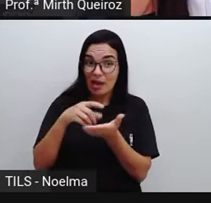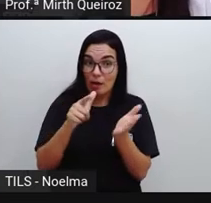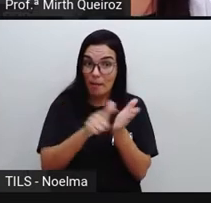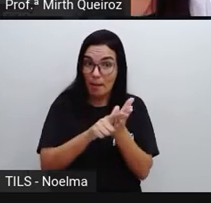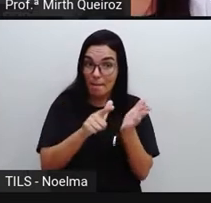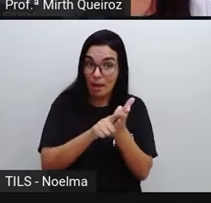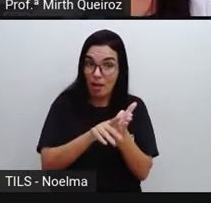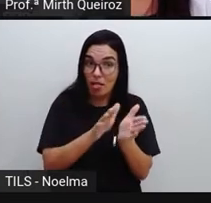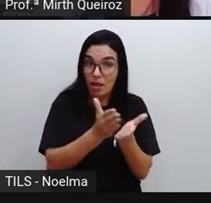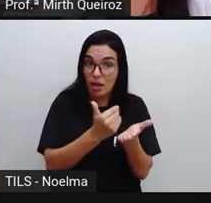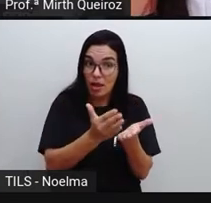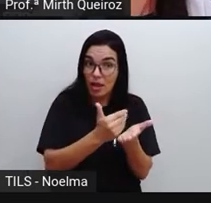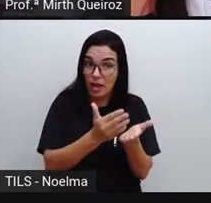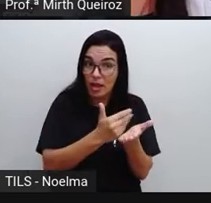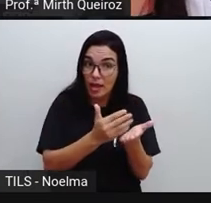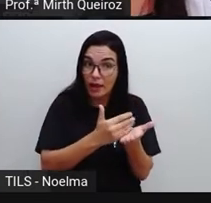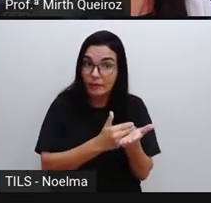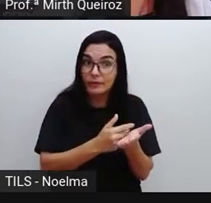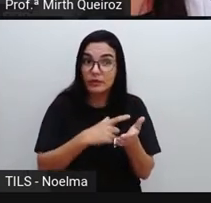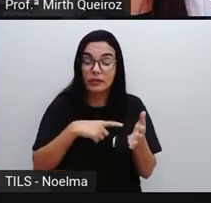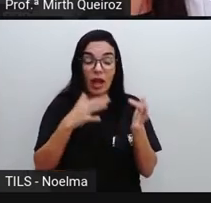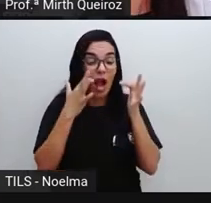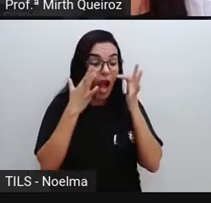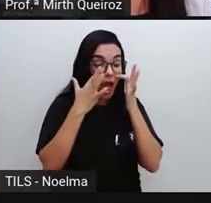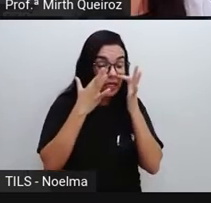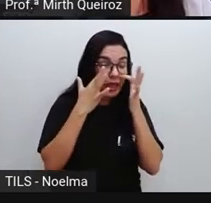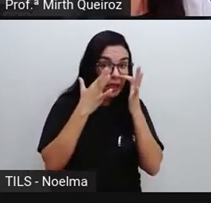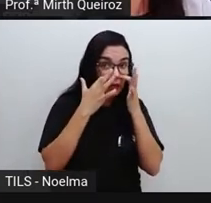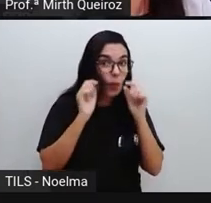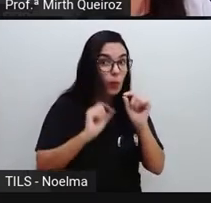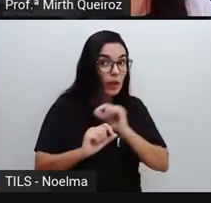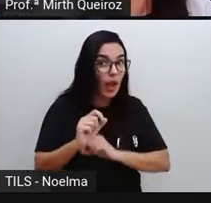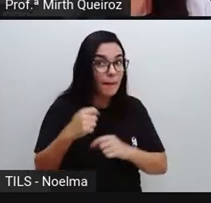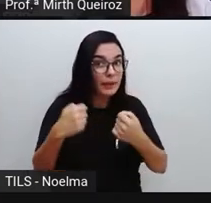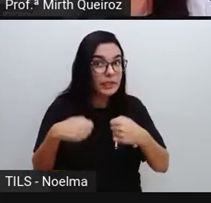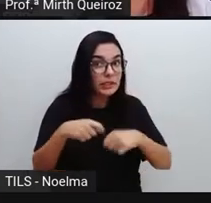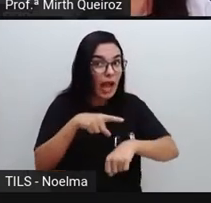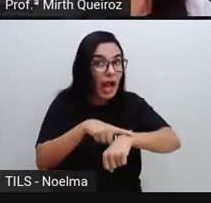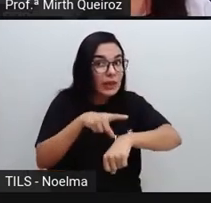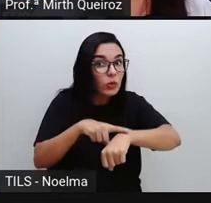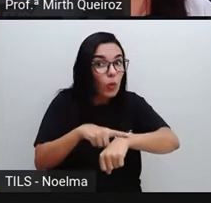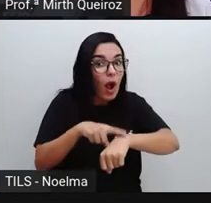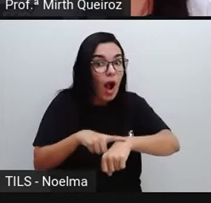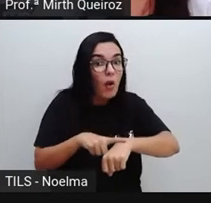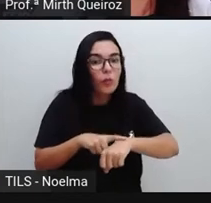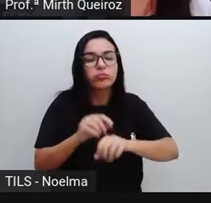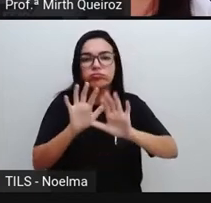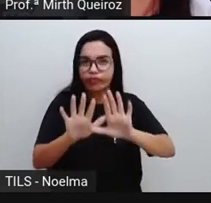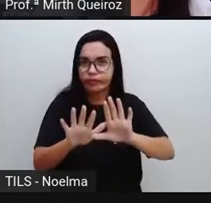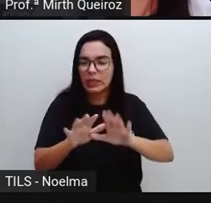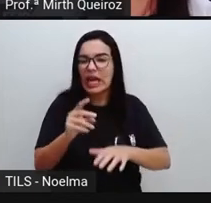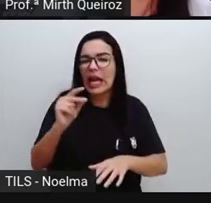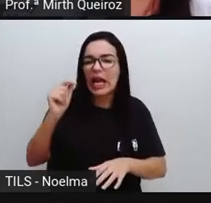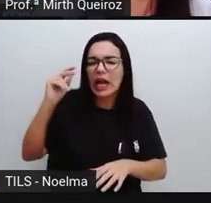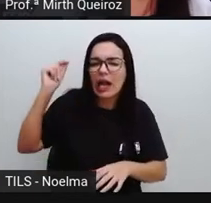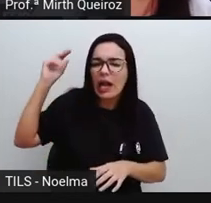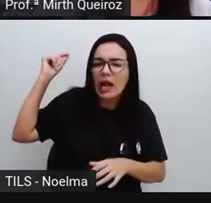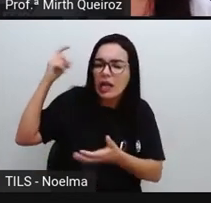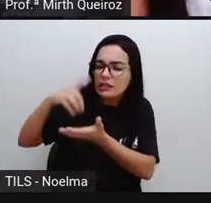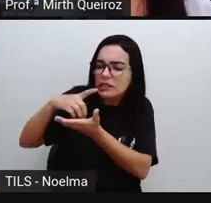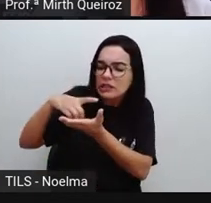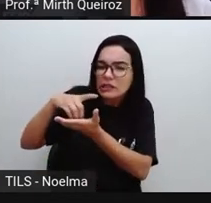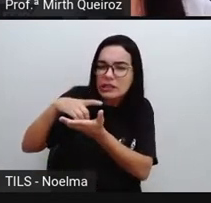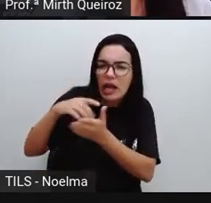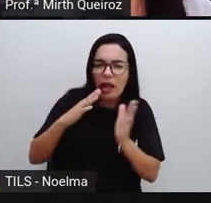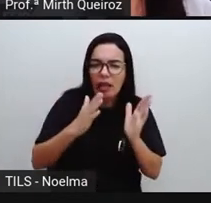ao dicionário impresso, pra pegar os dicionários mais atuais. Aquele dicionário da mamãe, do papai, da vovó,